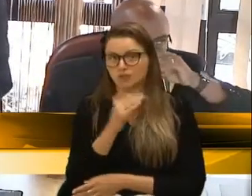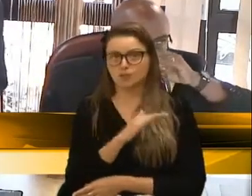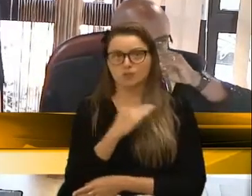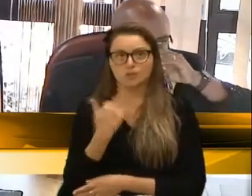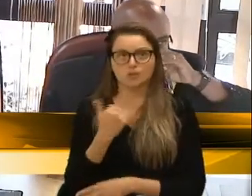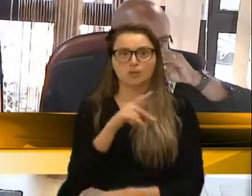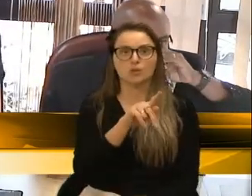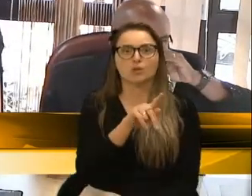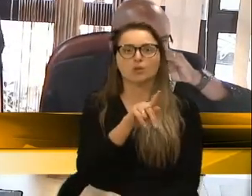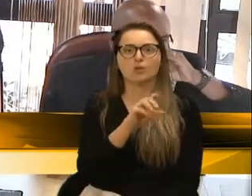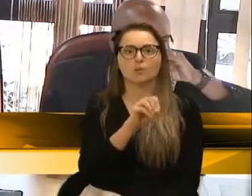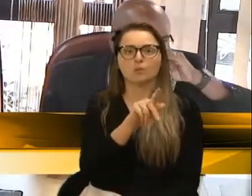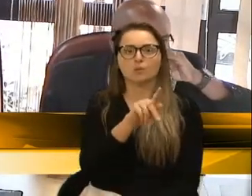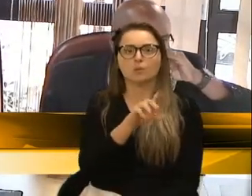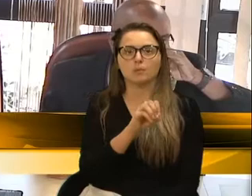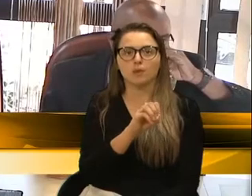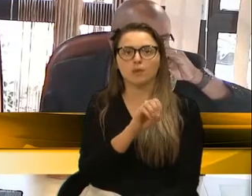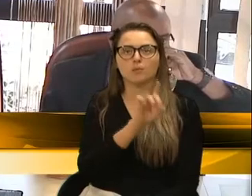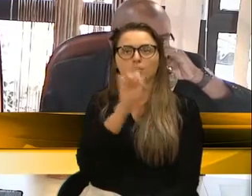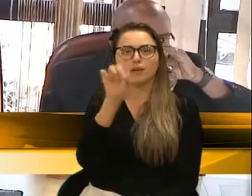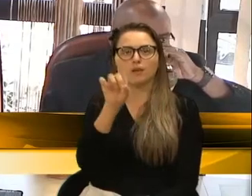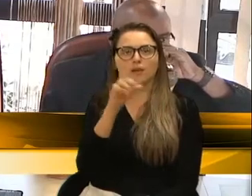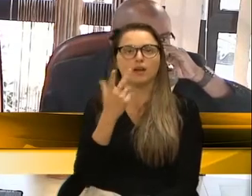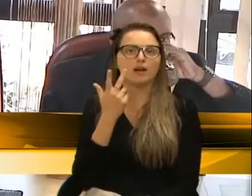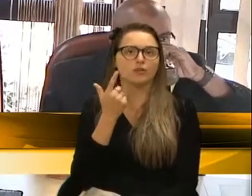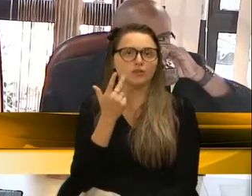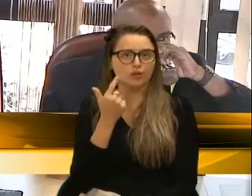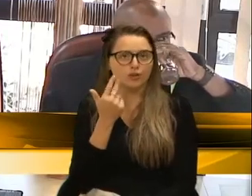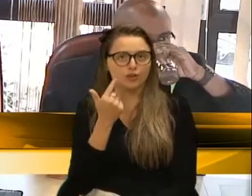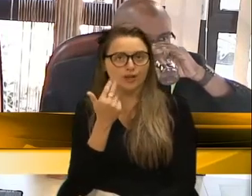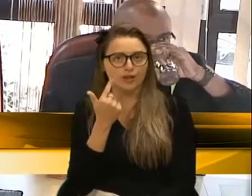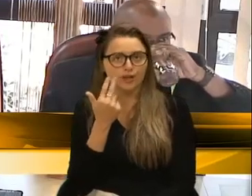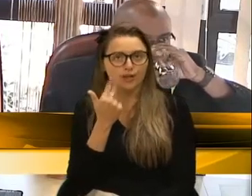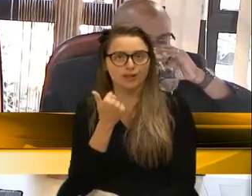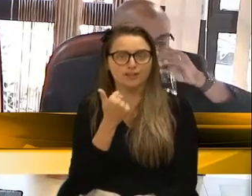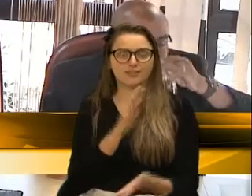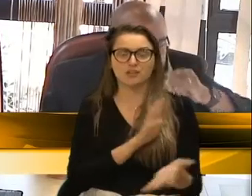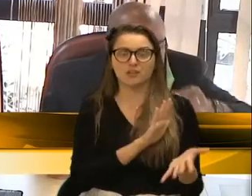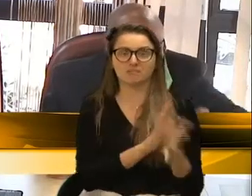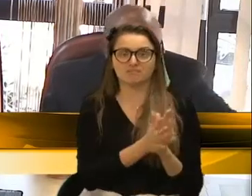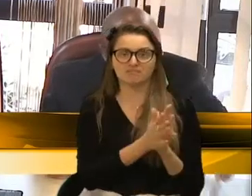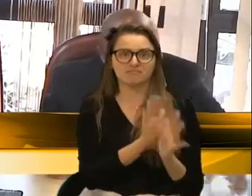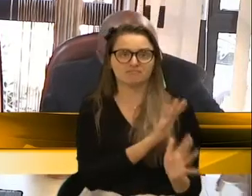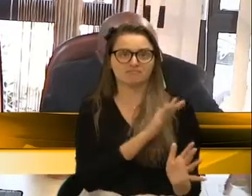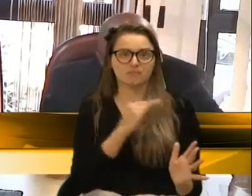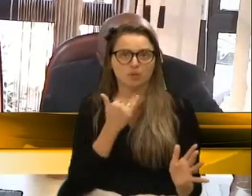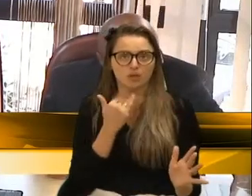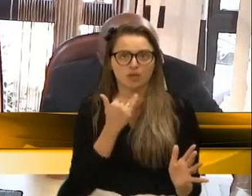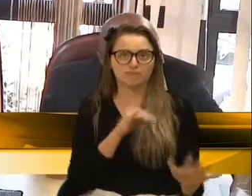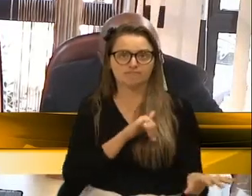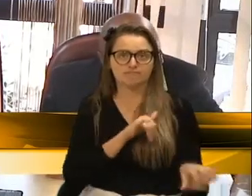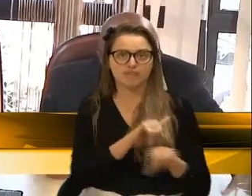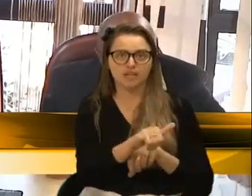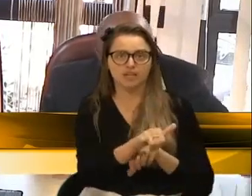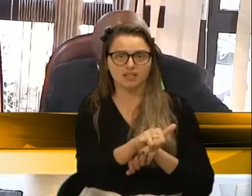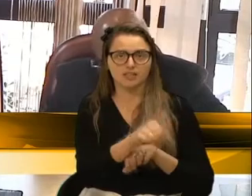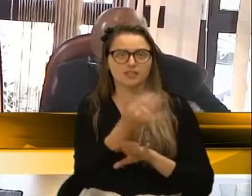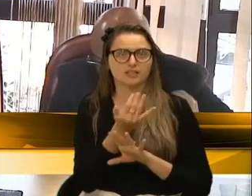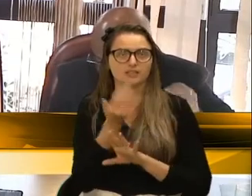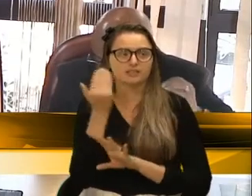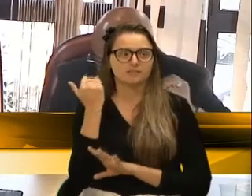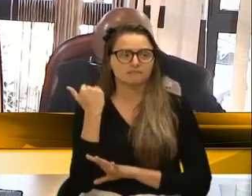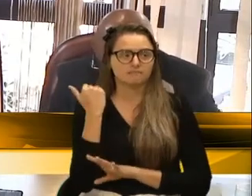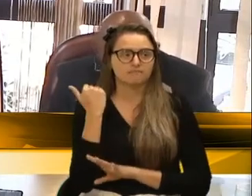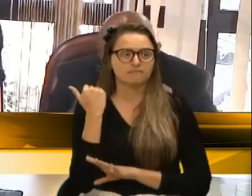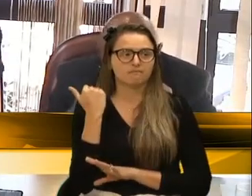como Popo, lá em Fortaleza, foi assassinado, drasticamente, dizem, que por engano, na época, não era